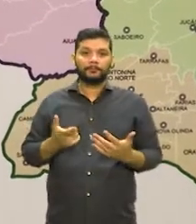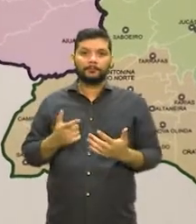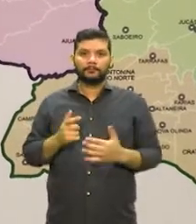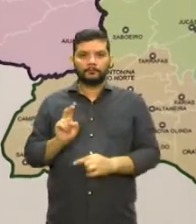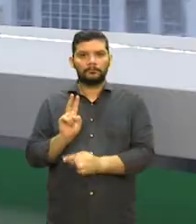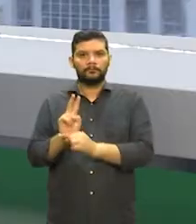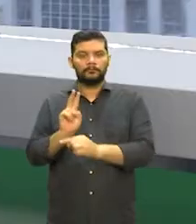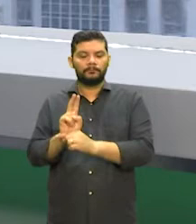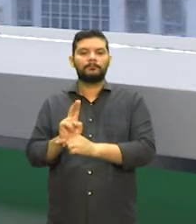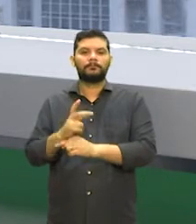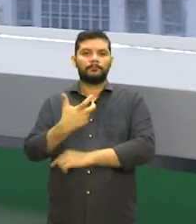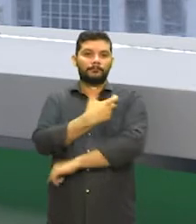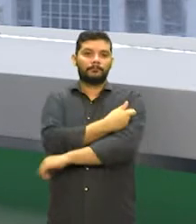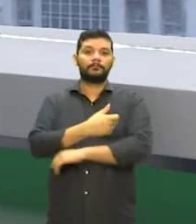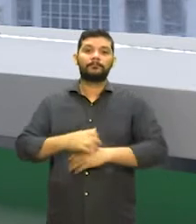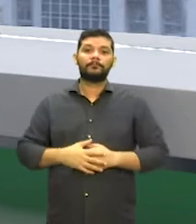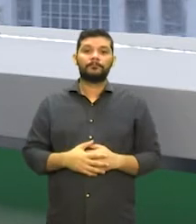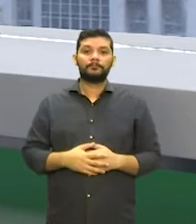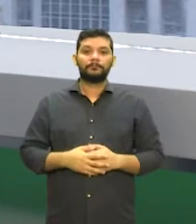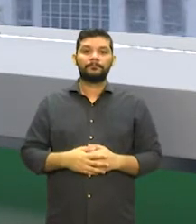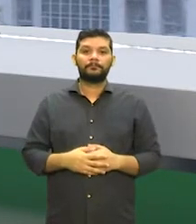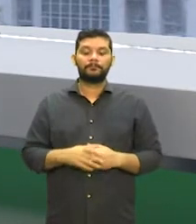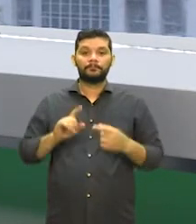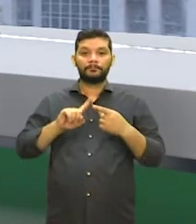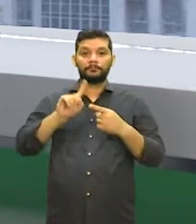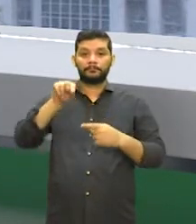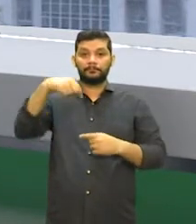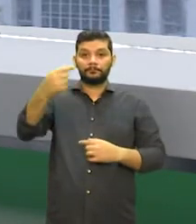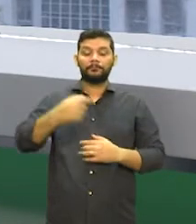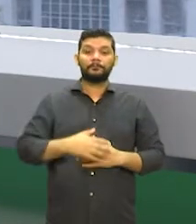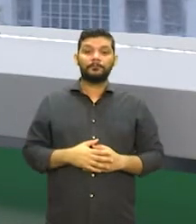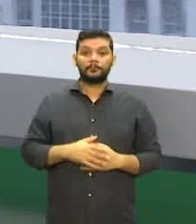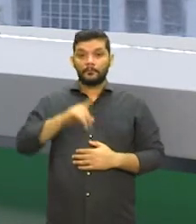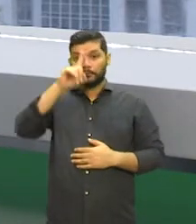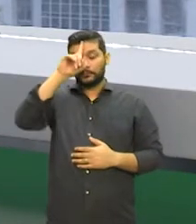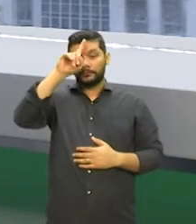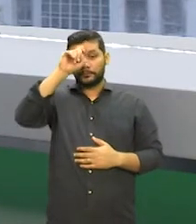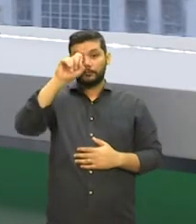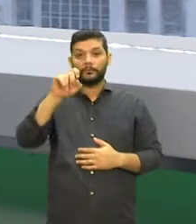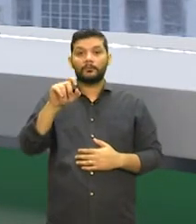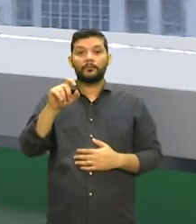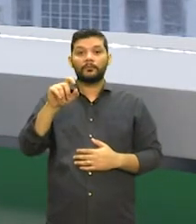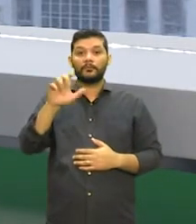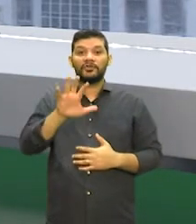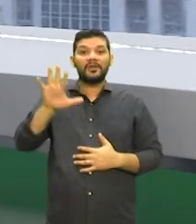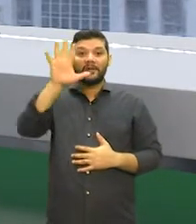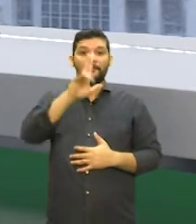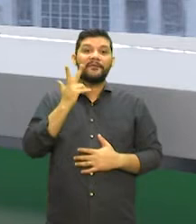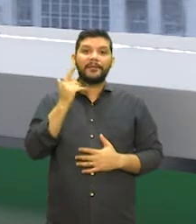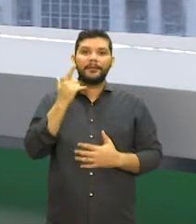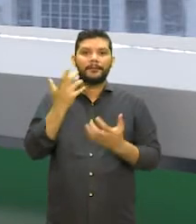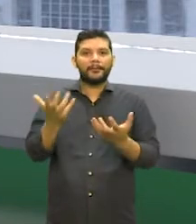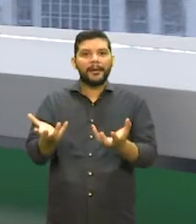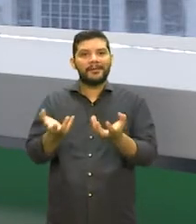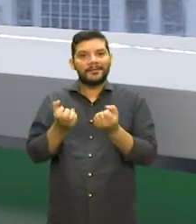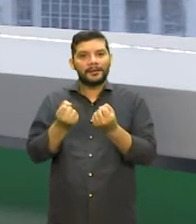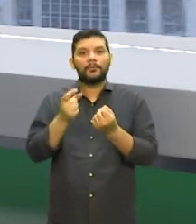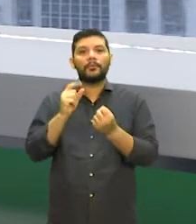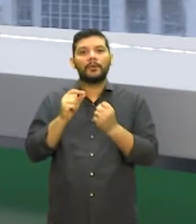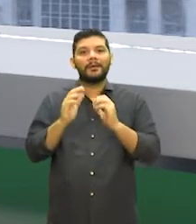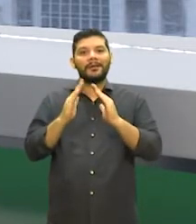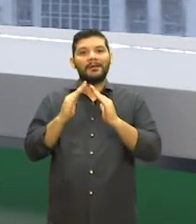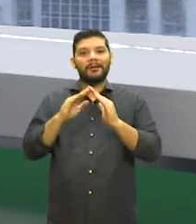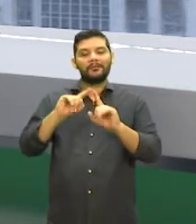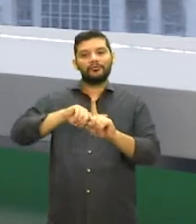cearenses. Veja a seguir, o Hospital Geral de Fortaleza dá início ao acolhimento da casa da gestante,